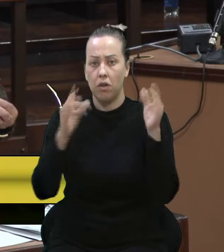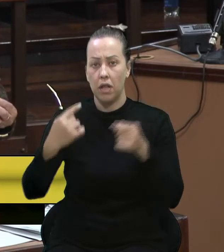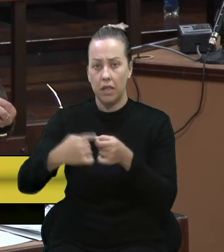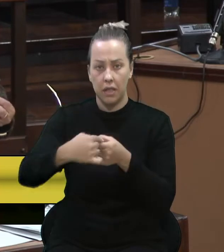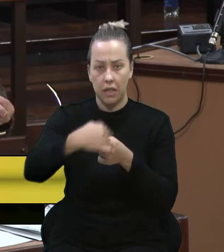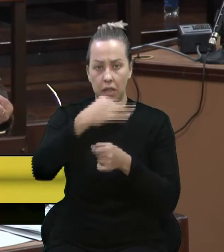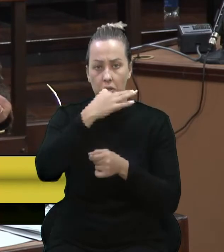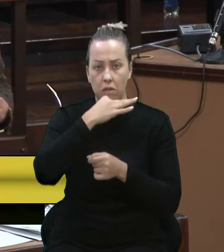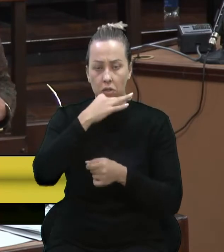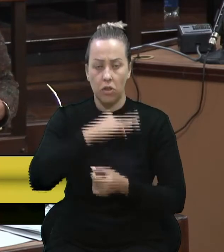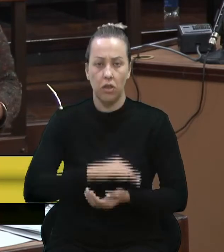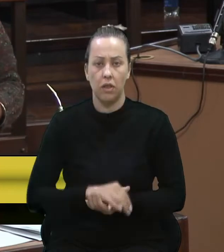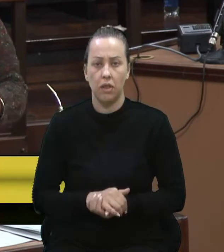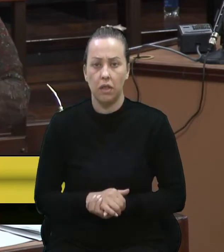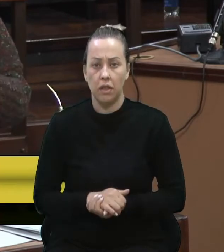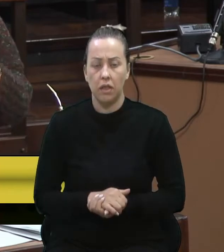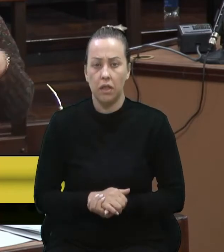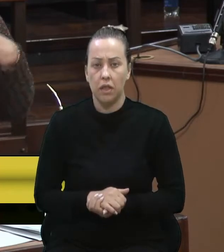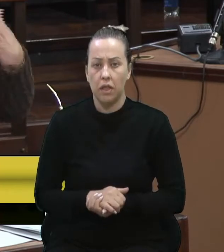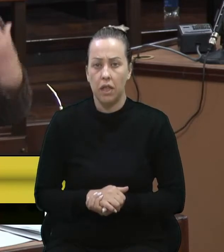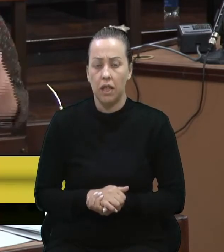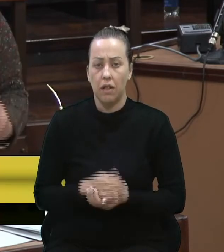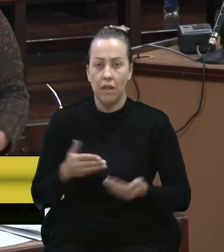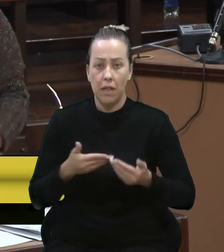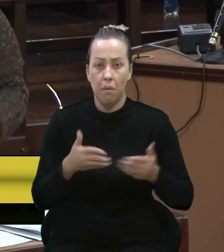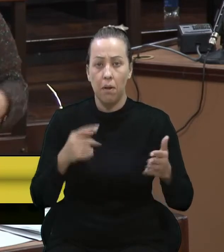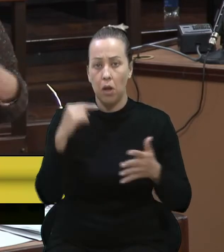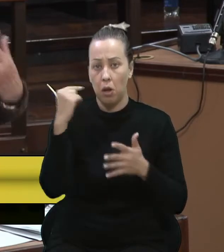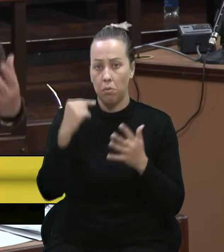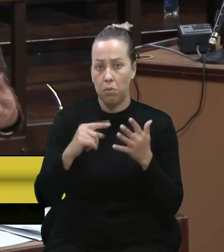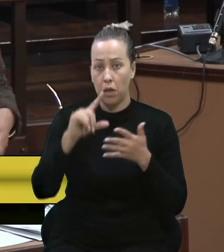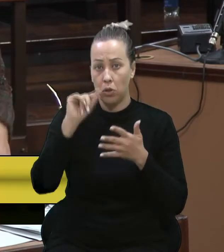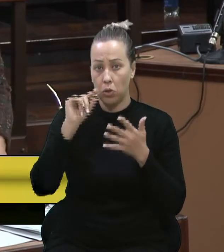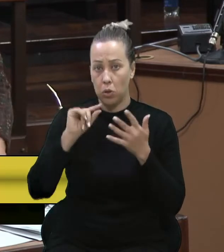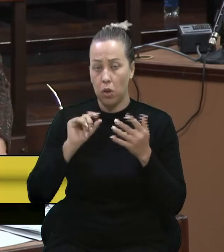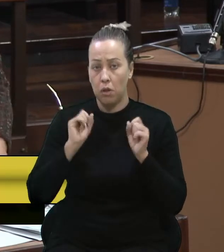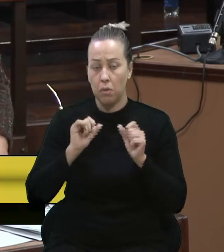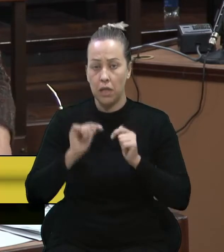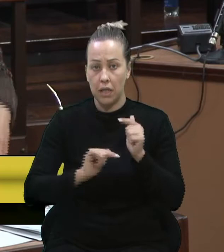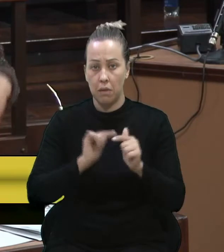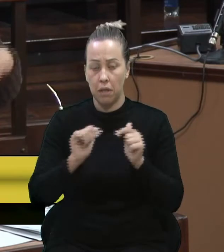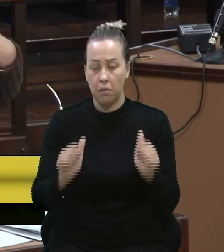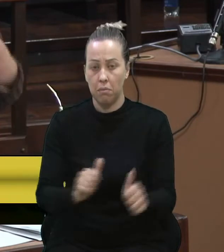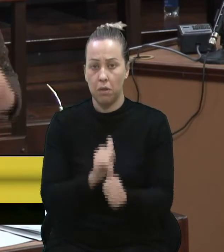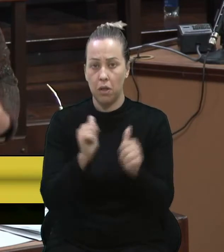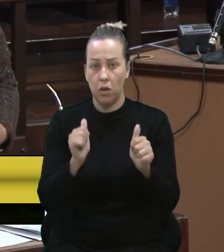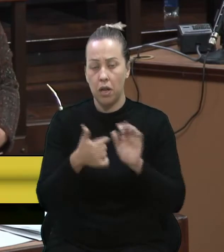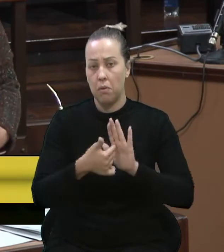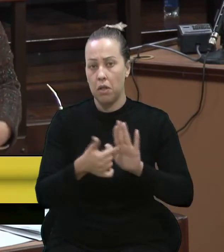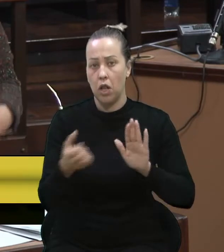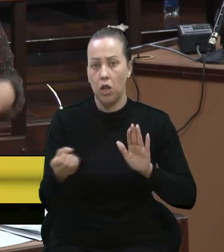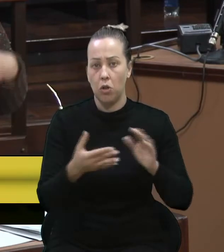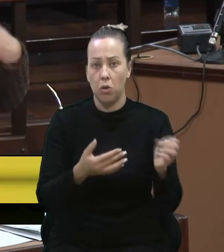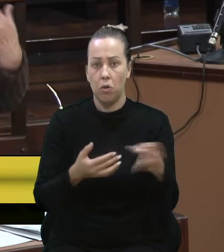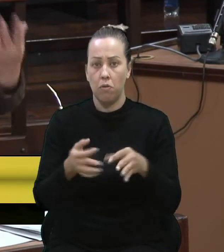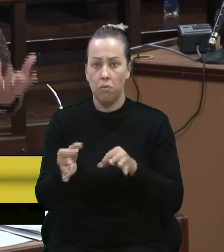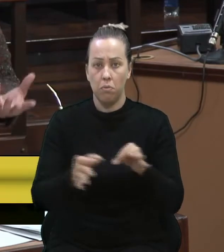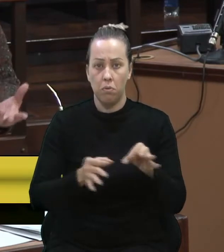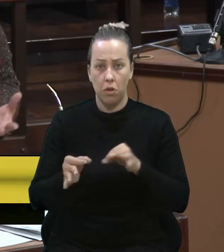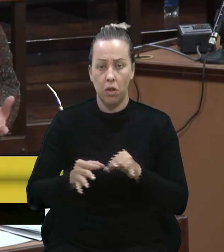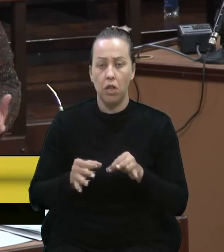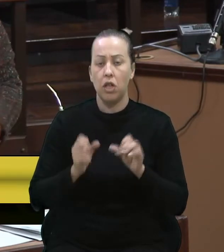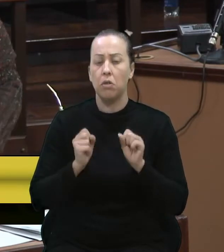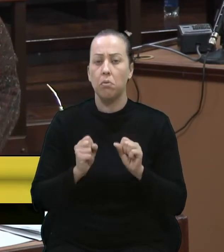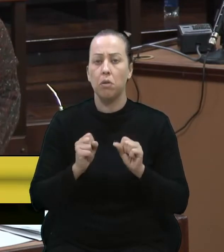Caxias do Sul. Então, vai se abrir um leque muito grande para que se possa trabalhar melhor, apresentar novos projetos e